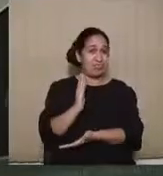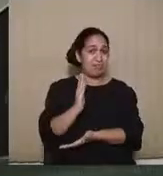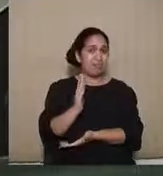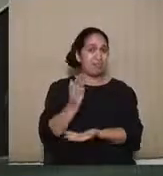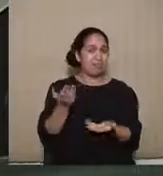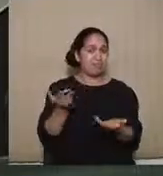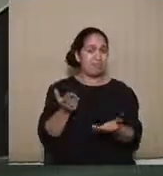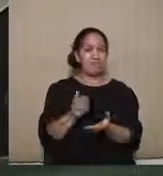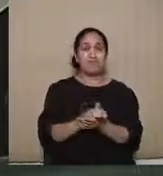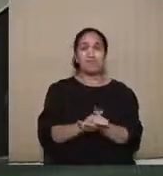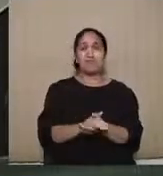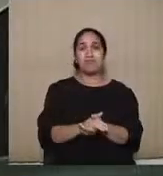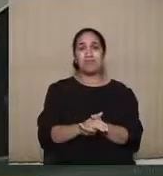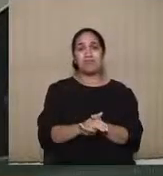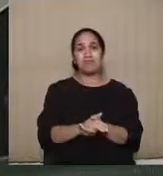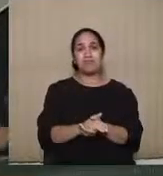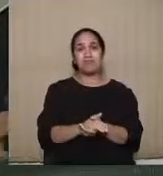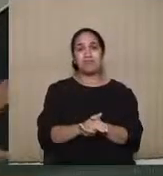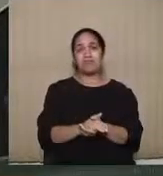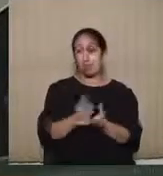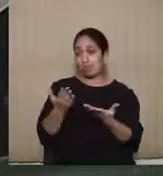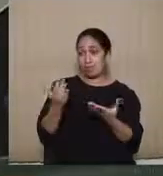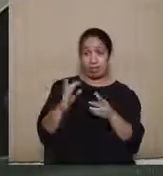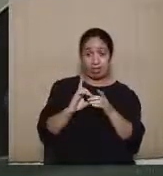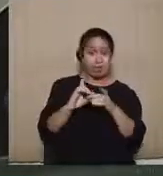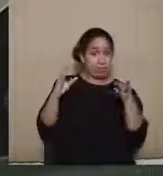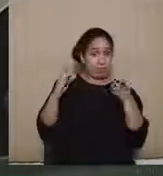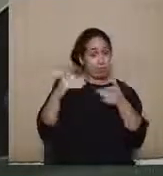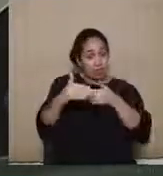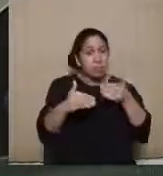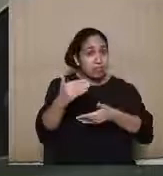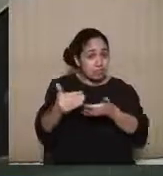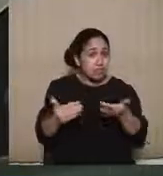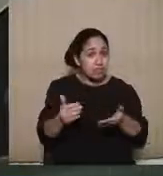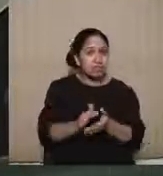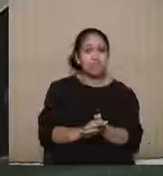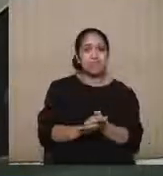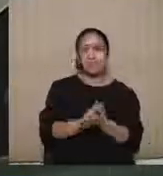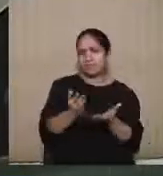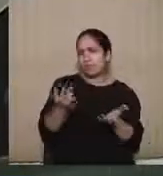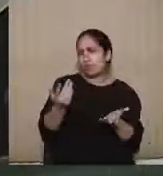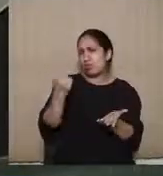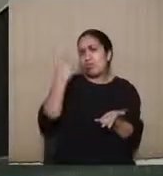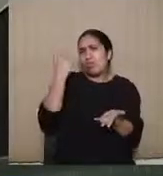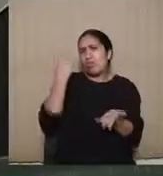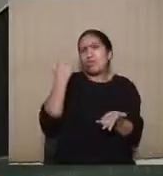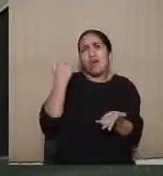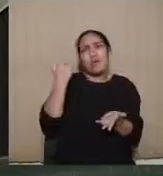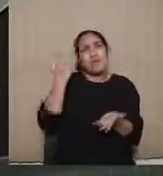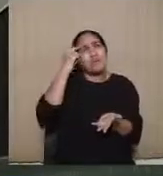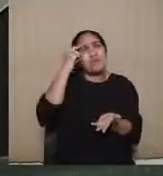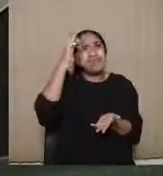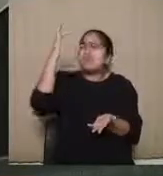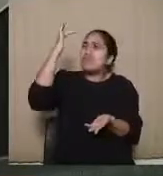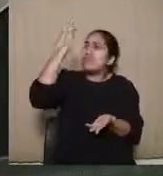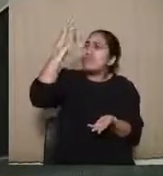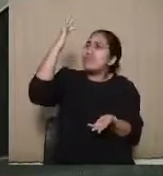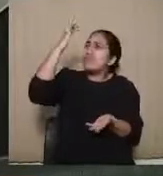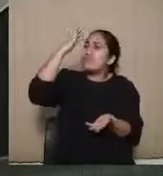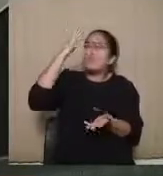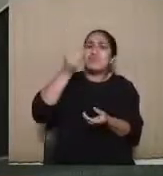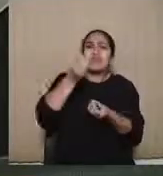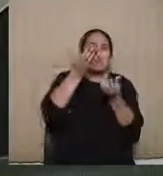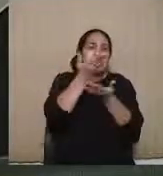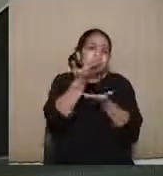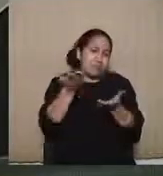funcionamento da democracia. Enfim, são essas vastas divagações que eu queria trazer